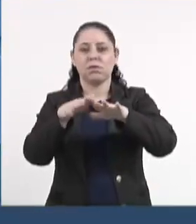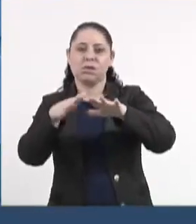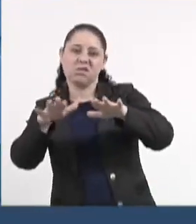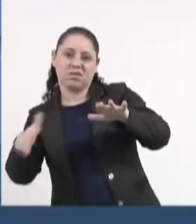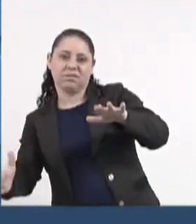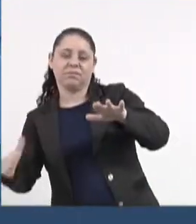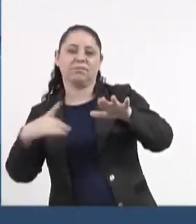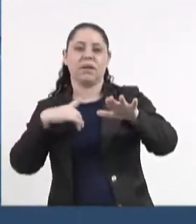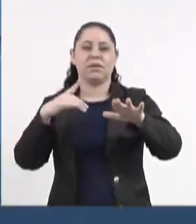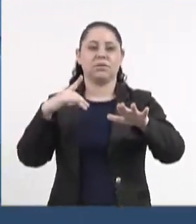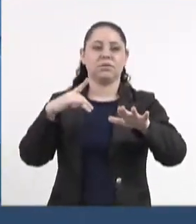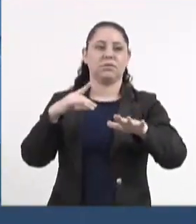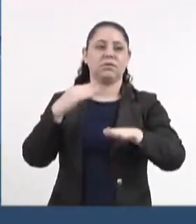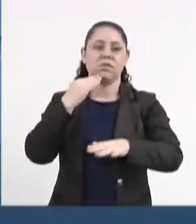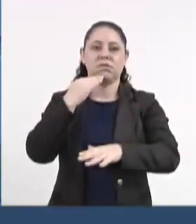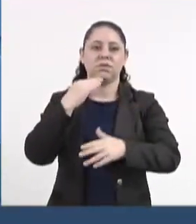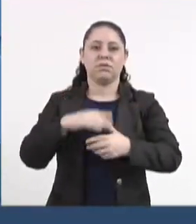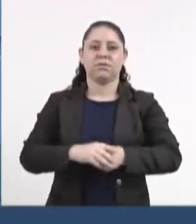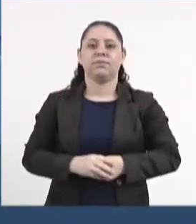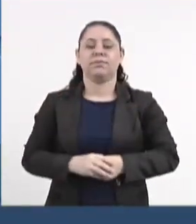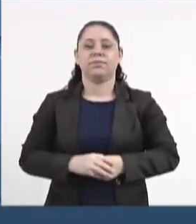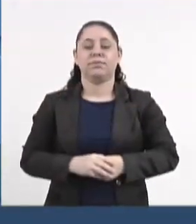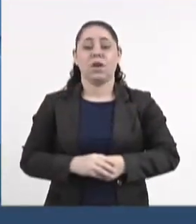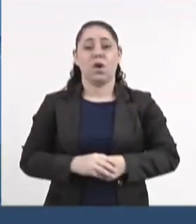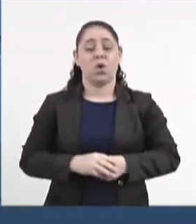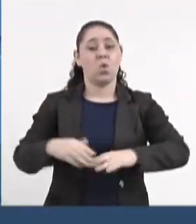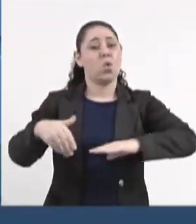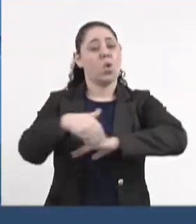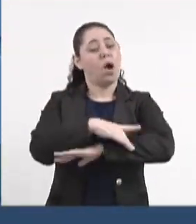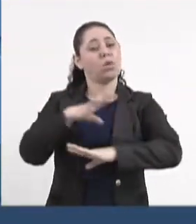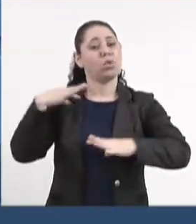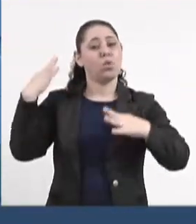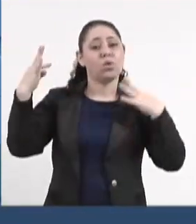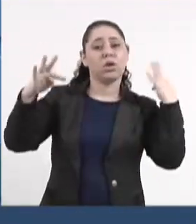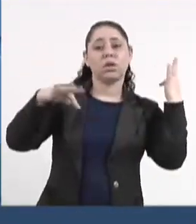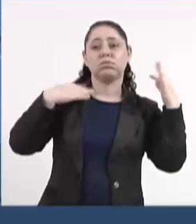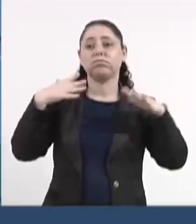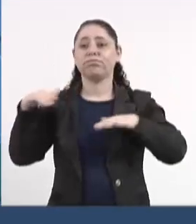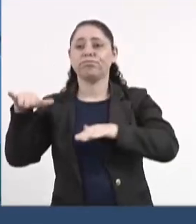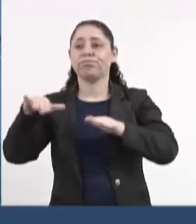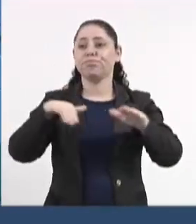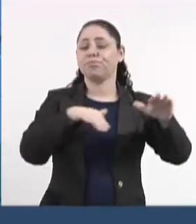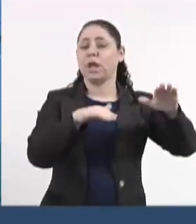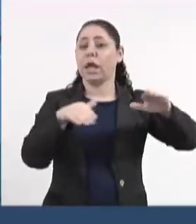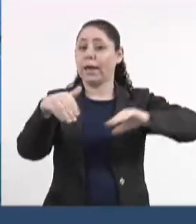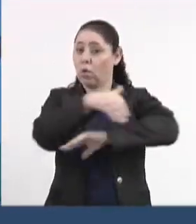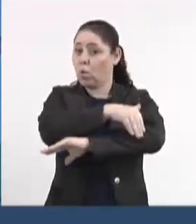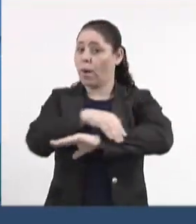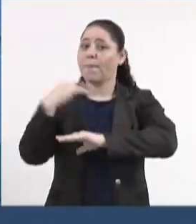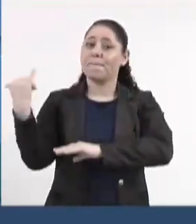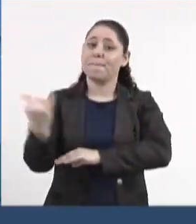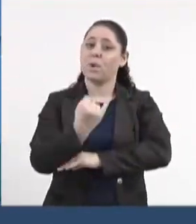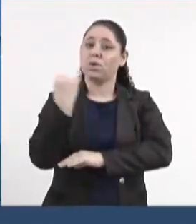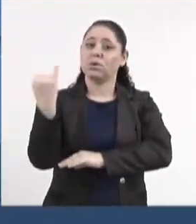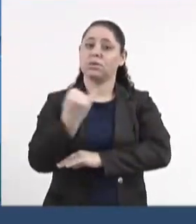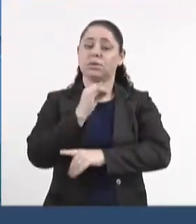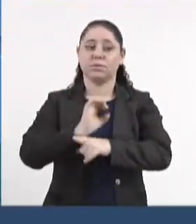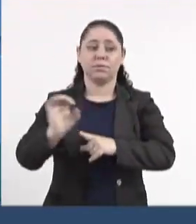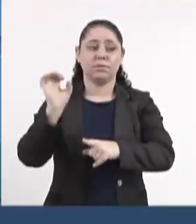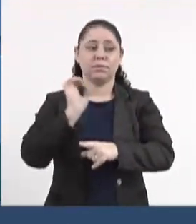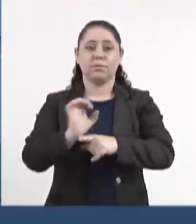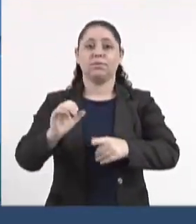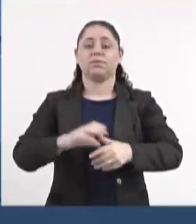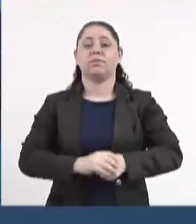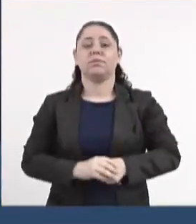do asfalto. E é uma rota turística, uma estrada importante para o nosso Estado,